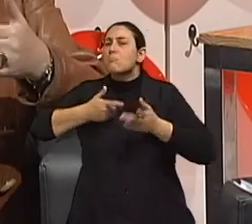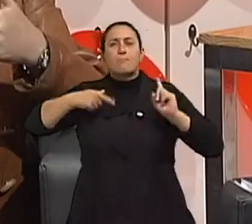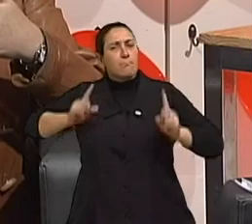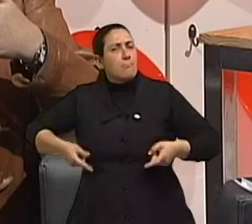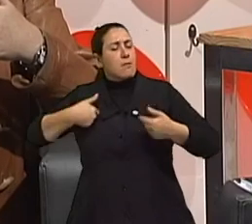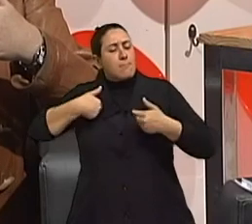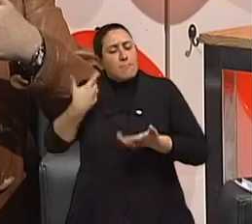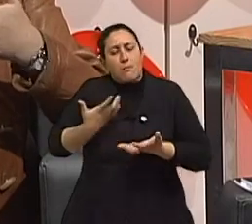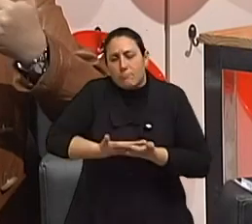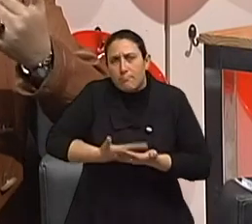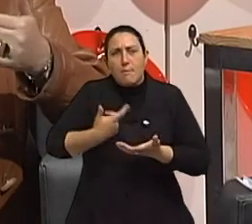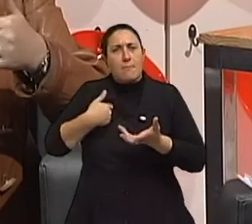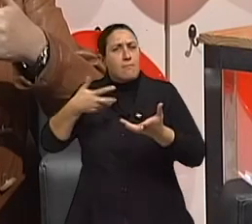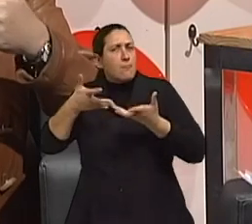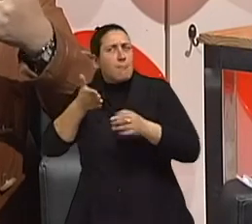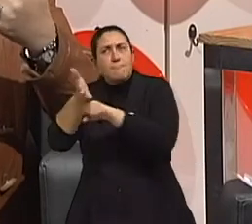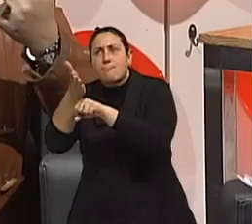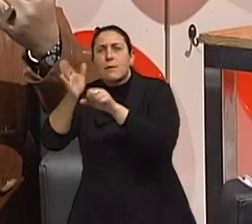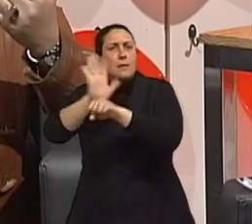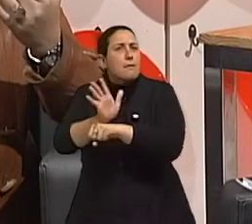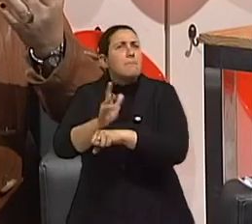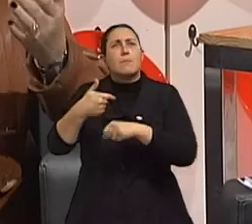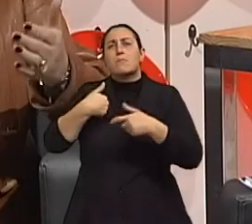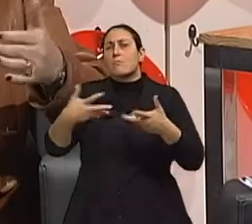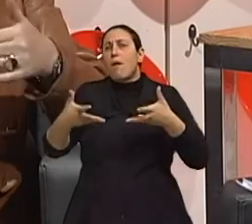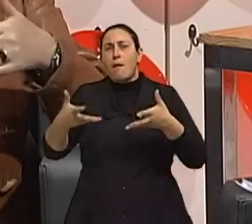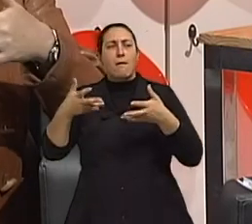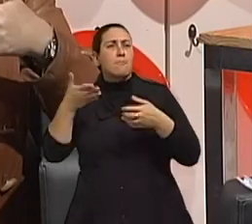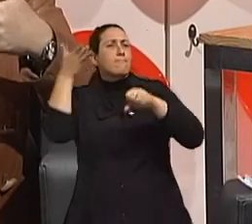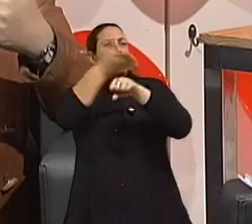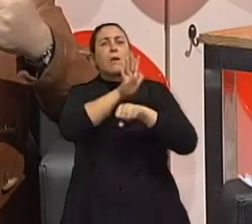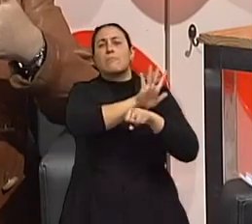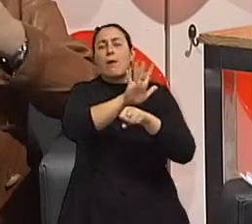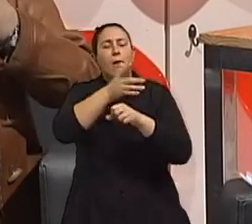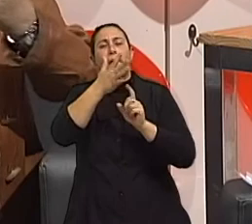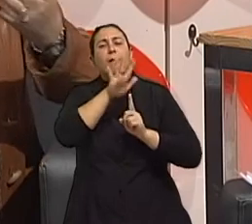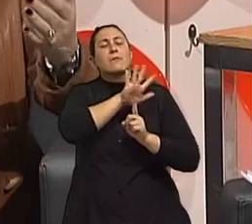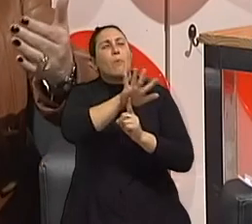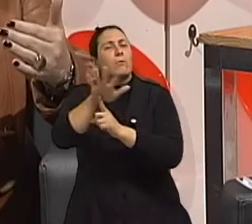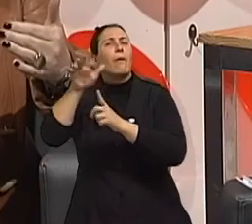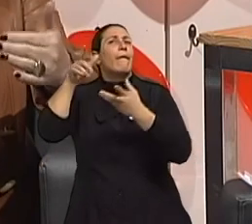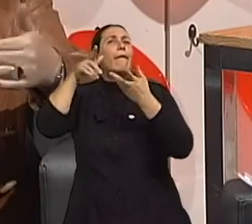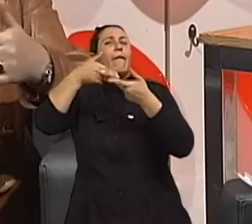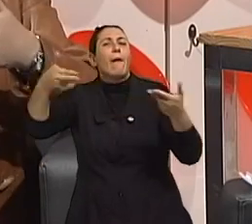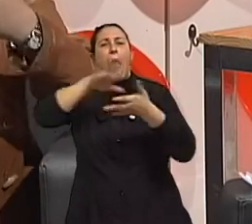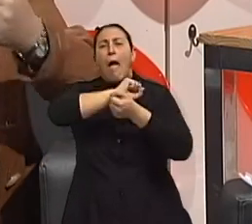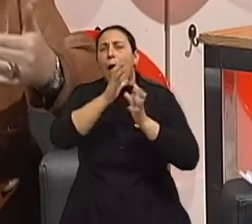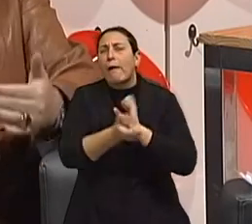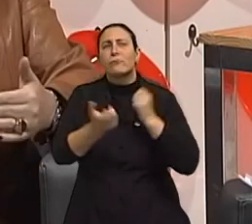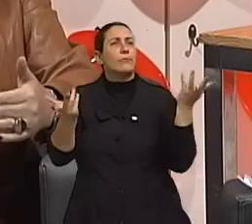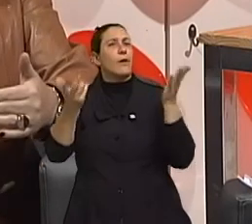estudando, frequentando cinema, exposições de arte. São tantas as possibilidades